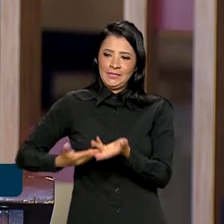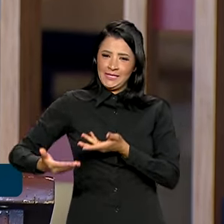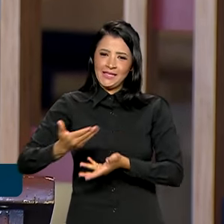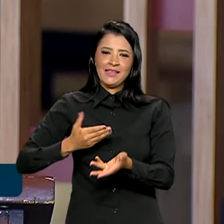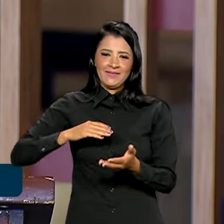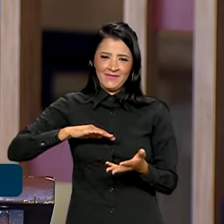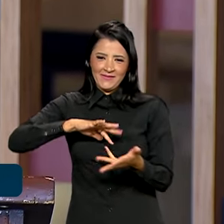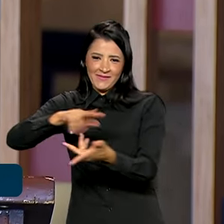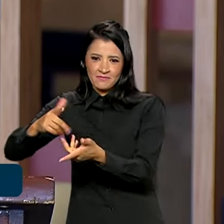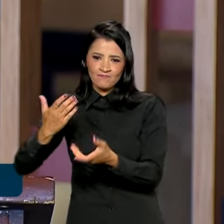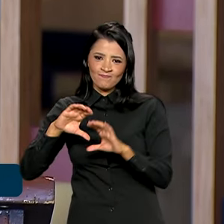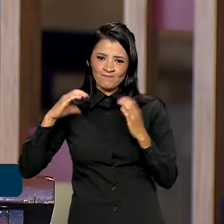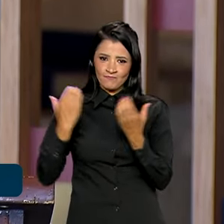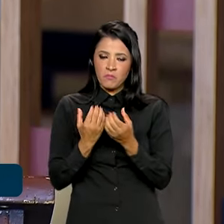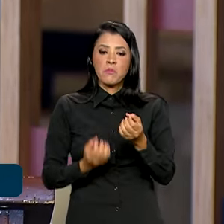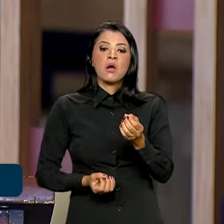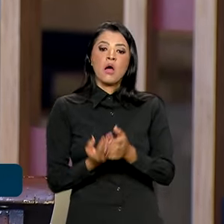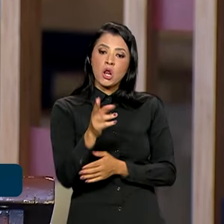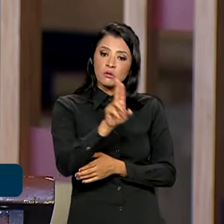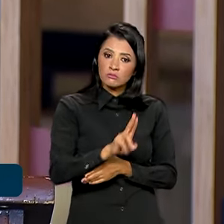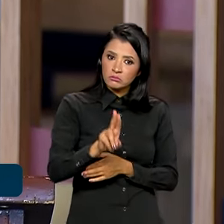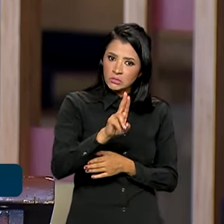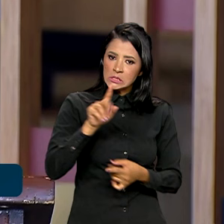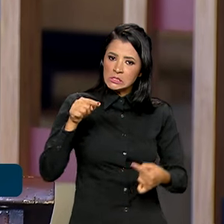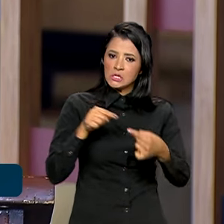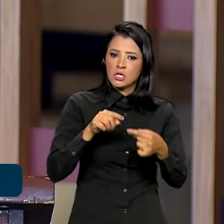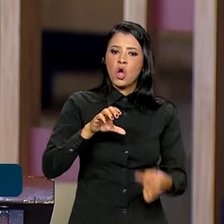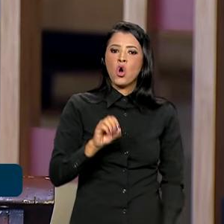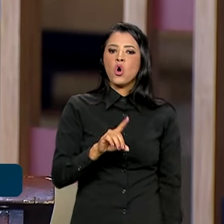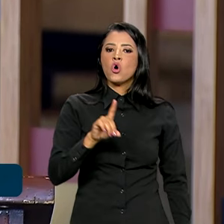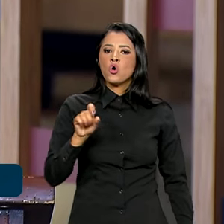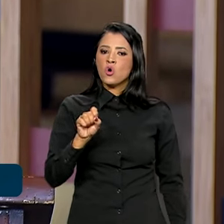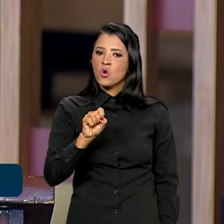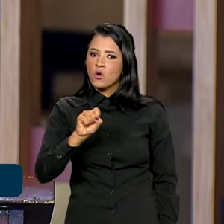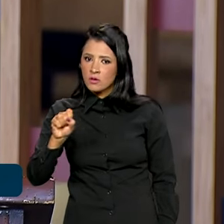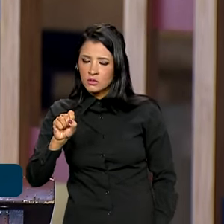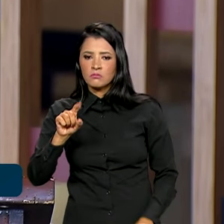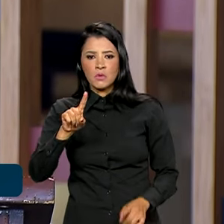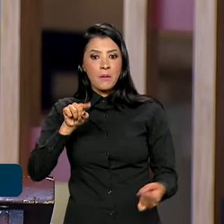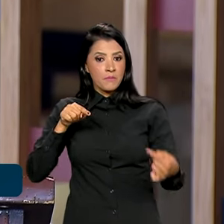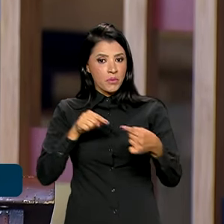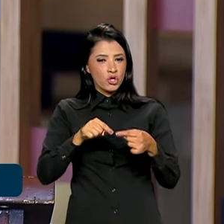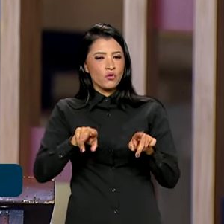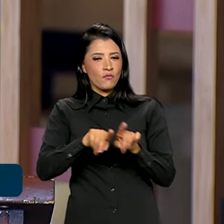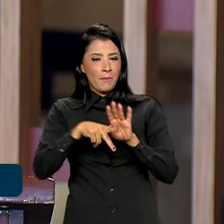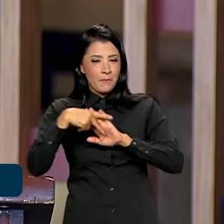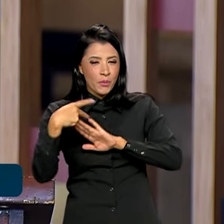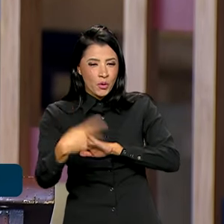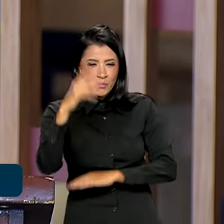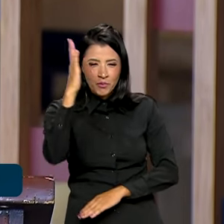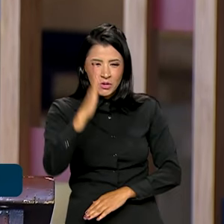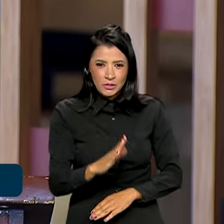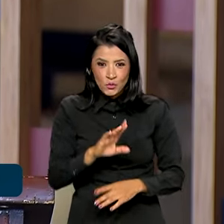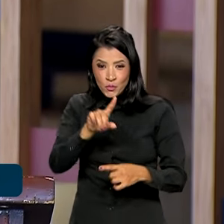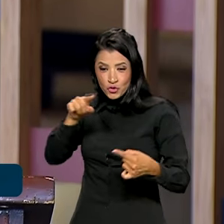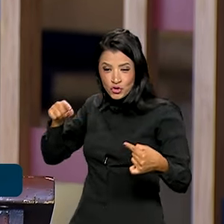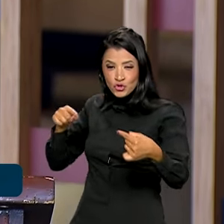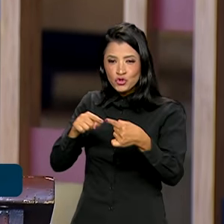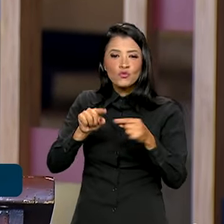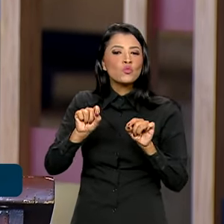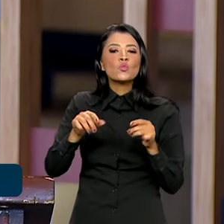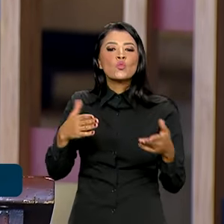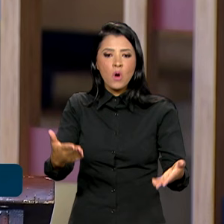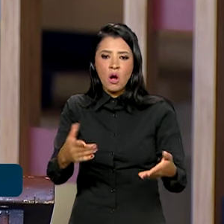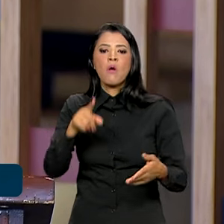implementação dos ODSs. Na perspectiva do Brasil, o principal objetivo da cúpula deverá ser